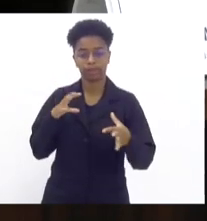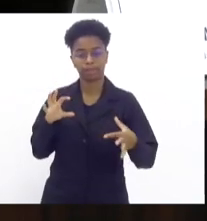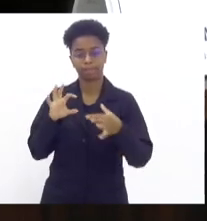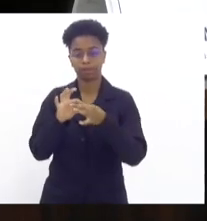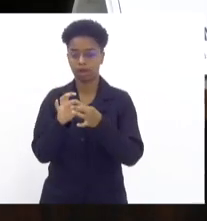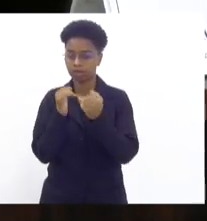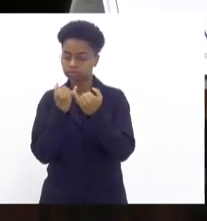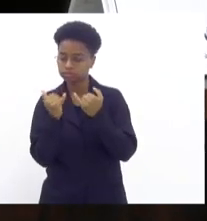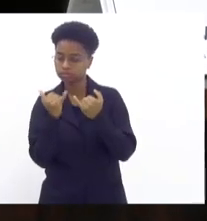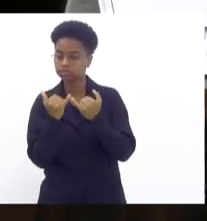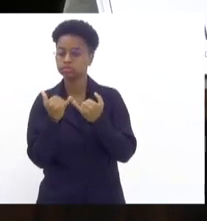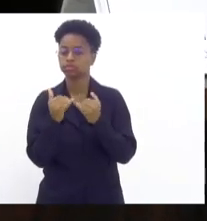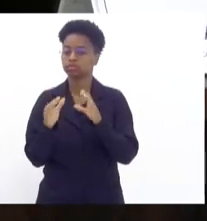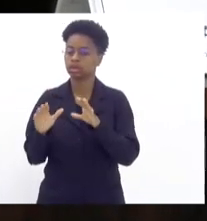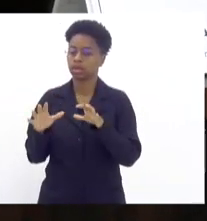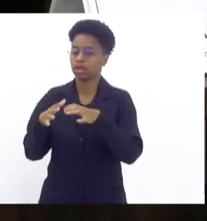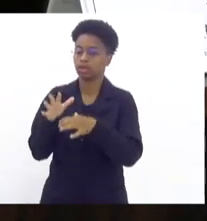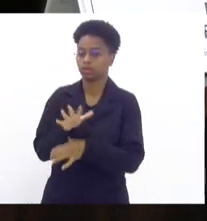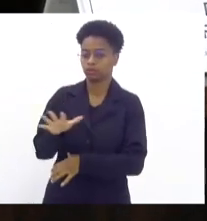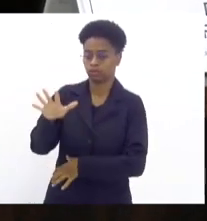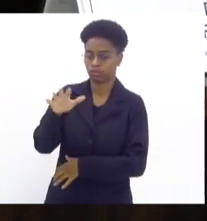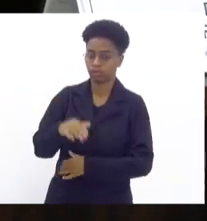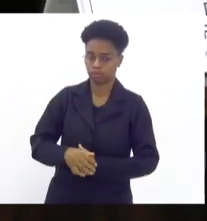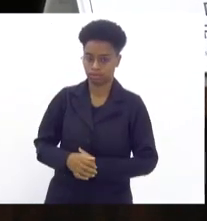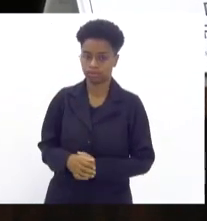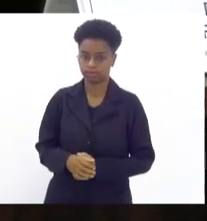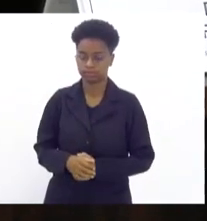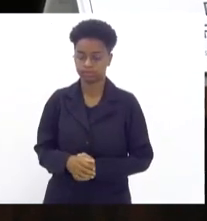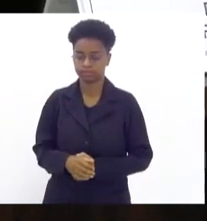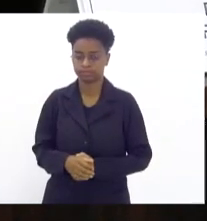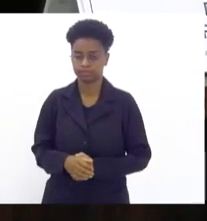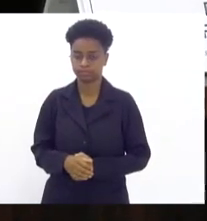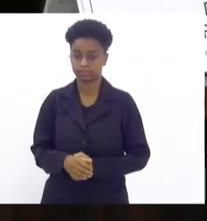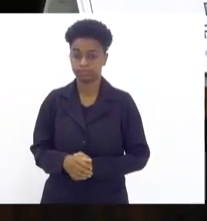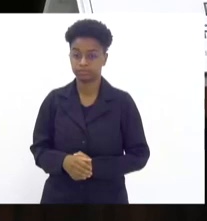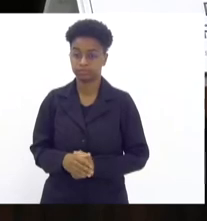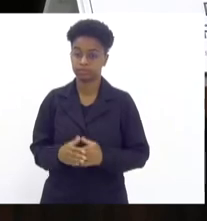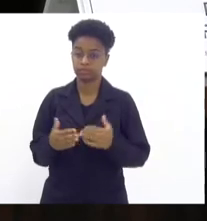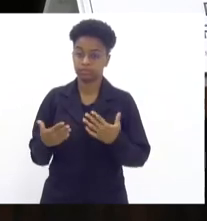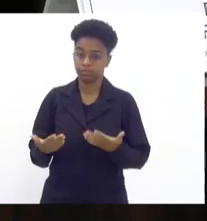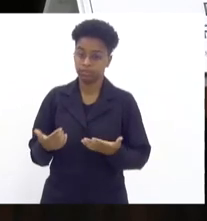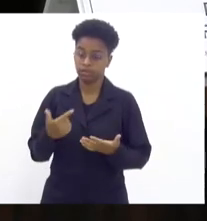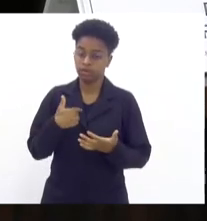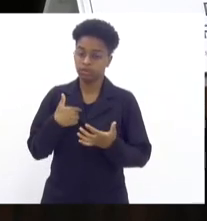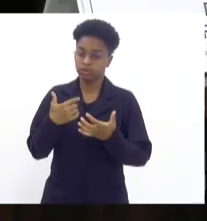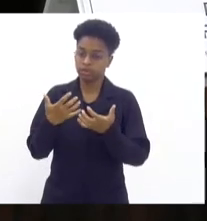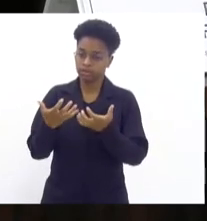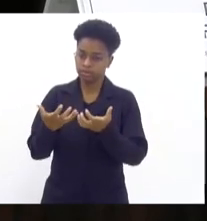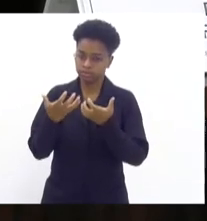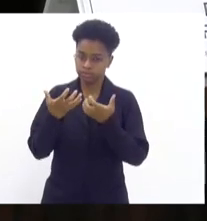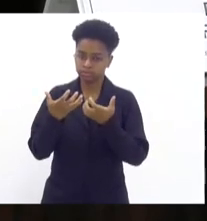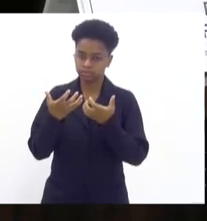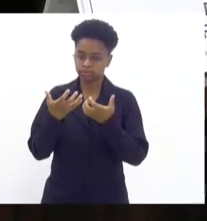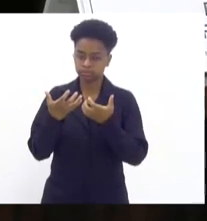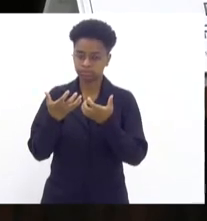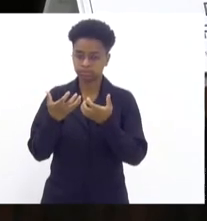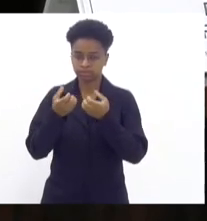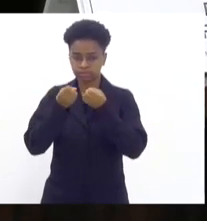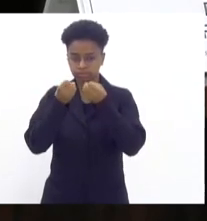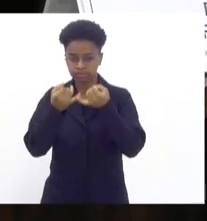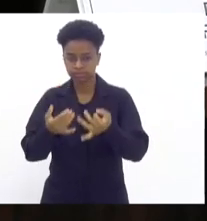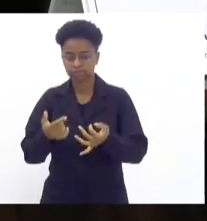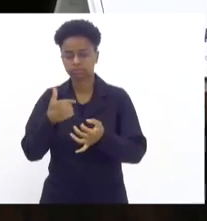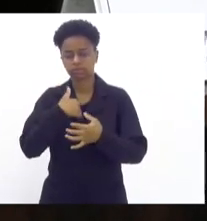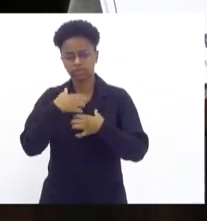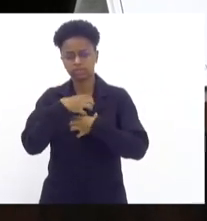próximos com a comunidade. E eu quero fazer a observação que eu fico